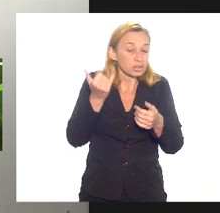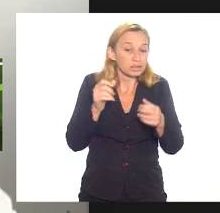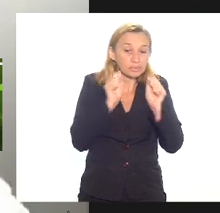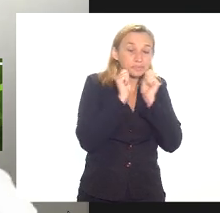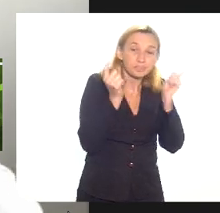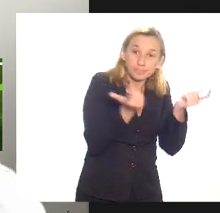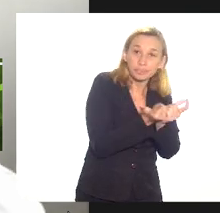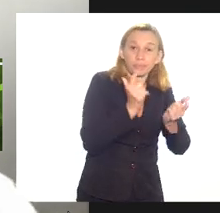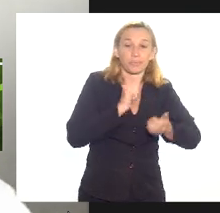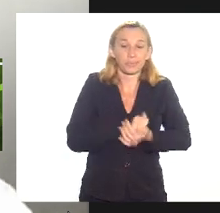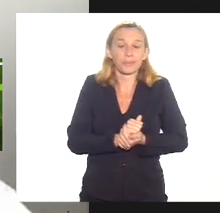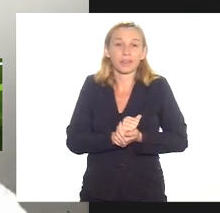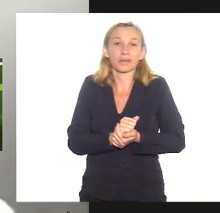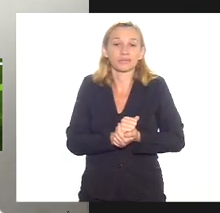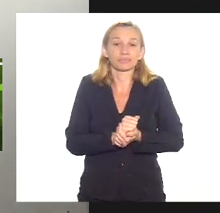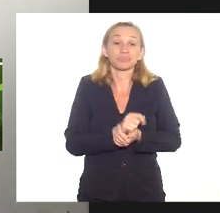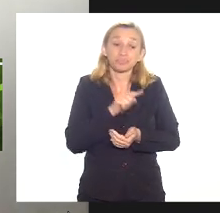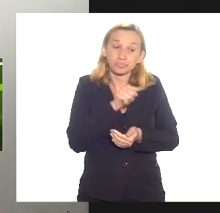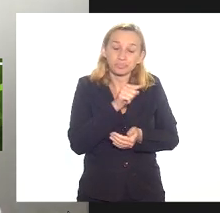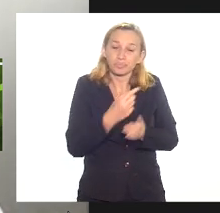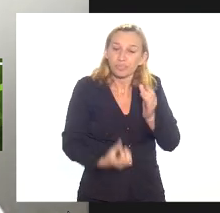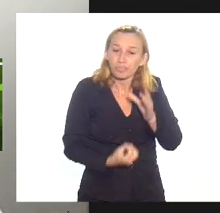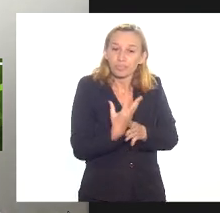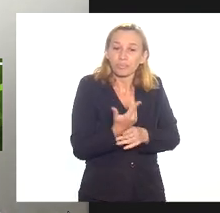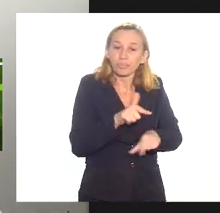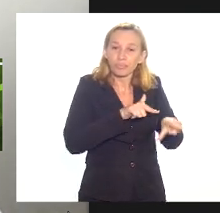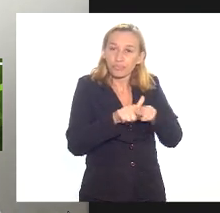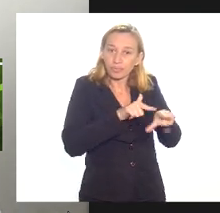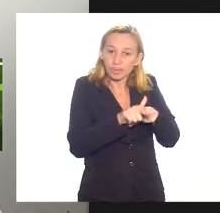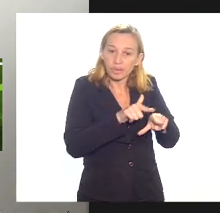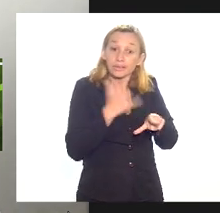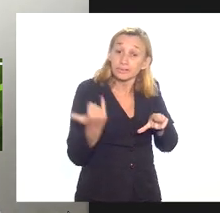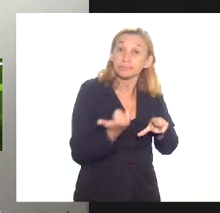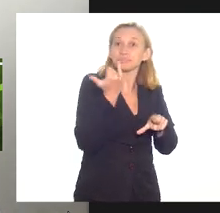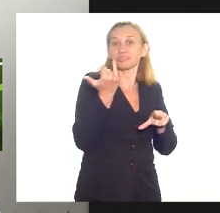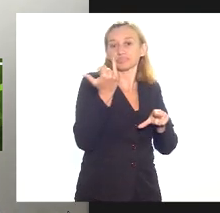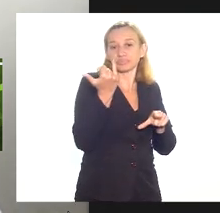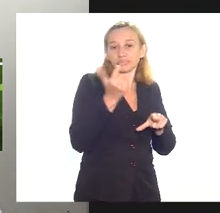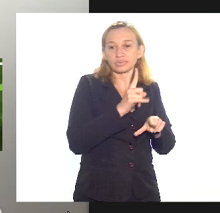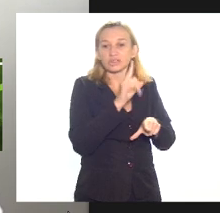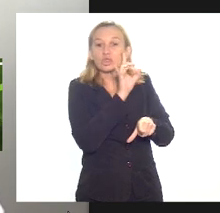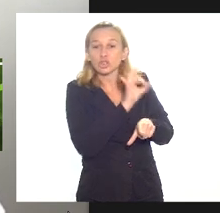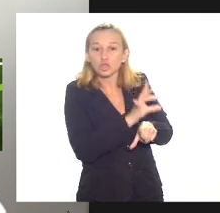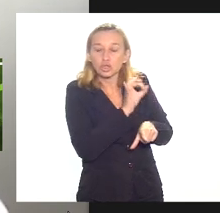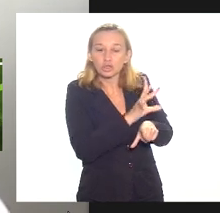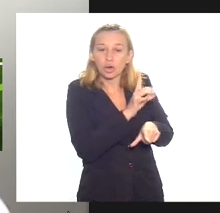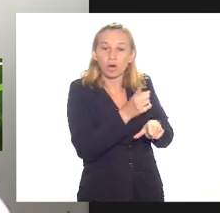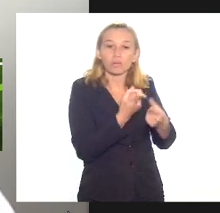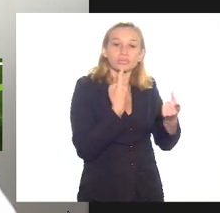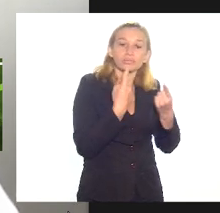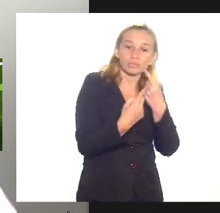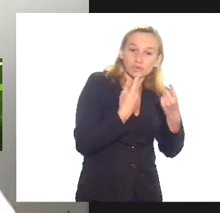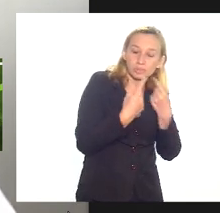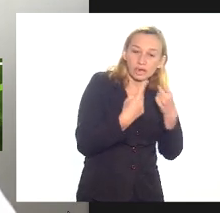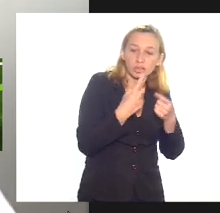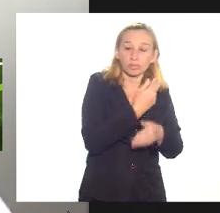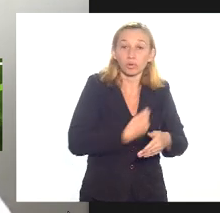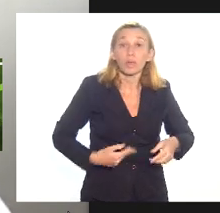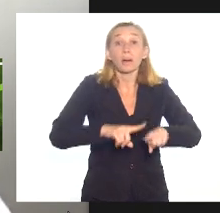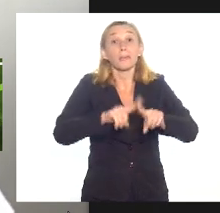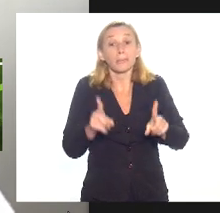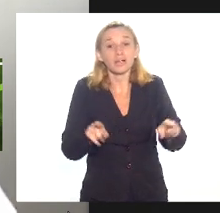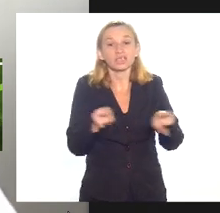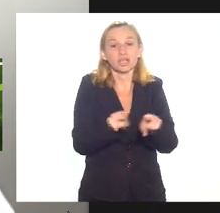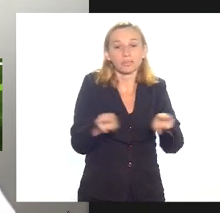Legislativa e que está aí produzindo um trabalho importante não só para o debate público mas para